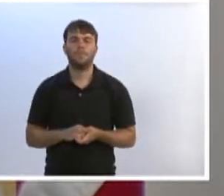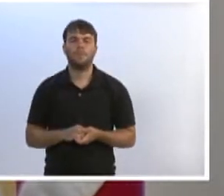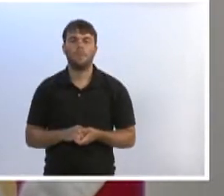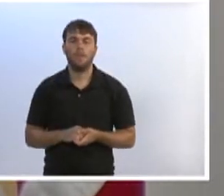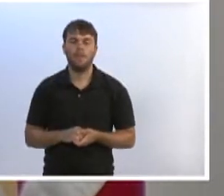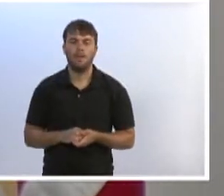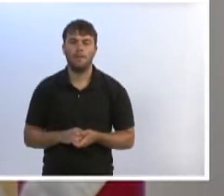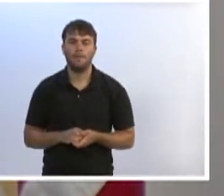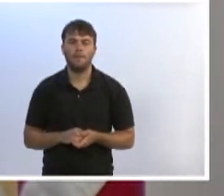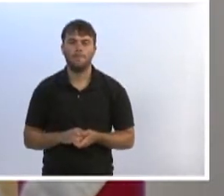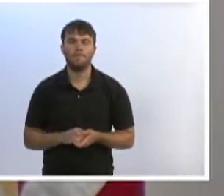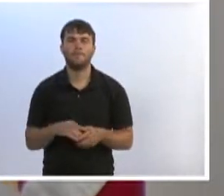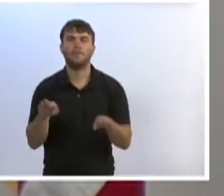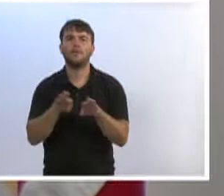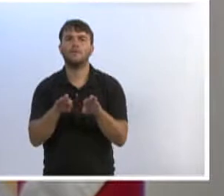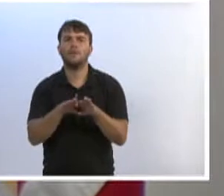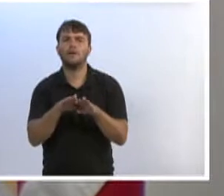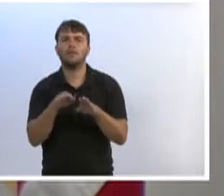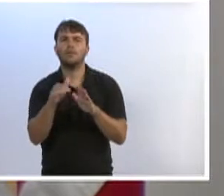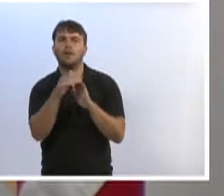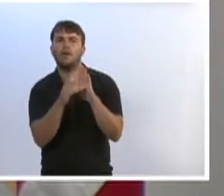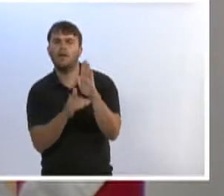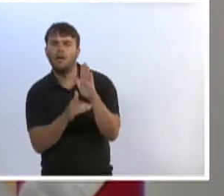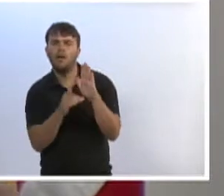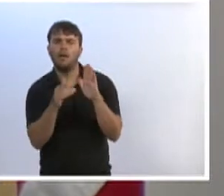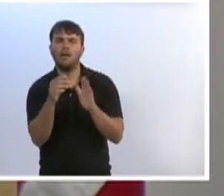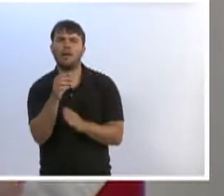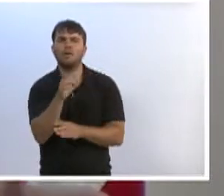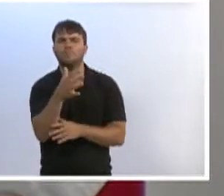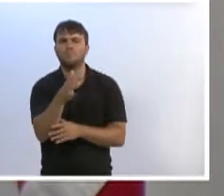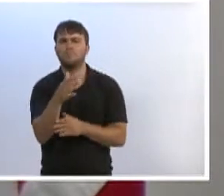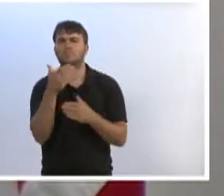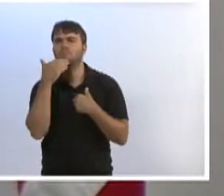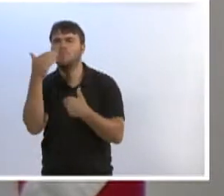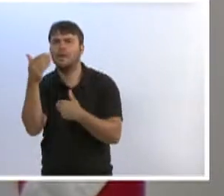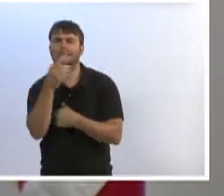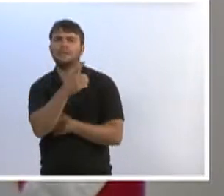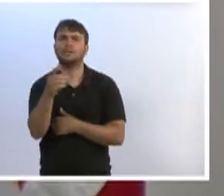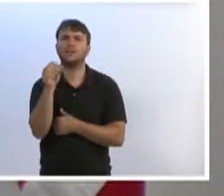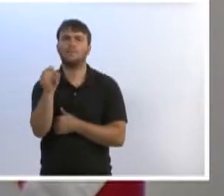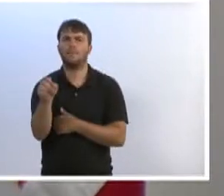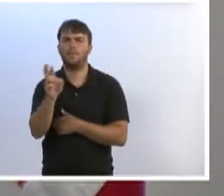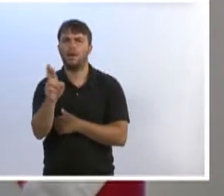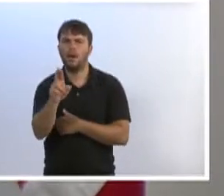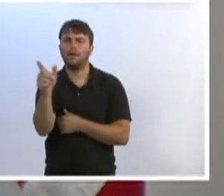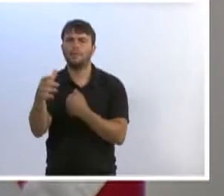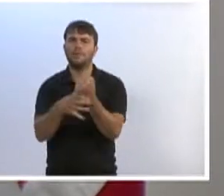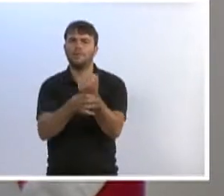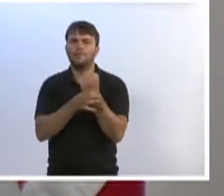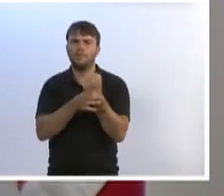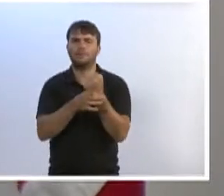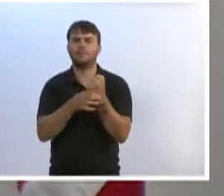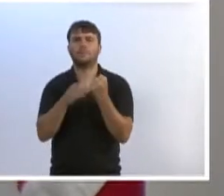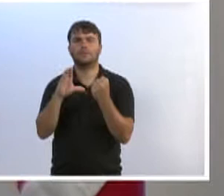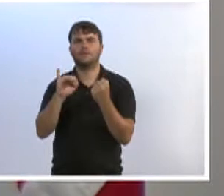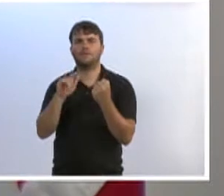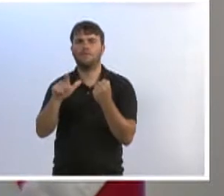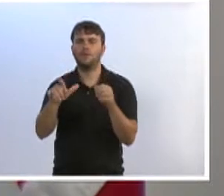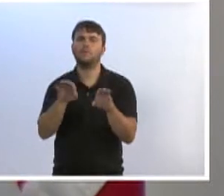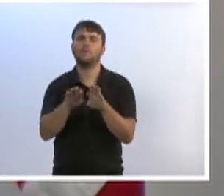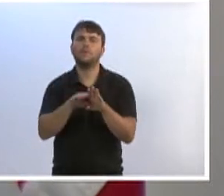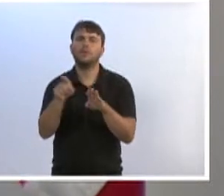de protocolo de aproximadamente 100 mil reais, um pedido que foi feito para a defesa civil de um veículo novo e um drone.